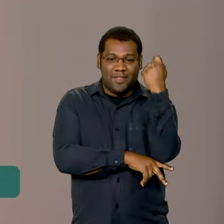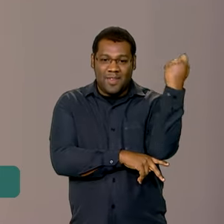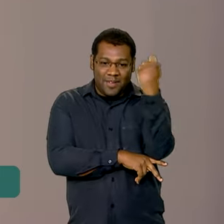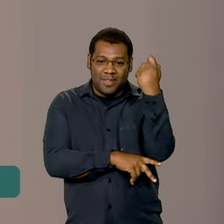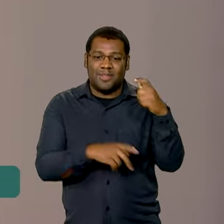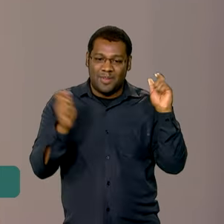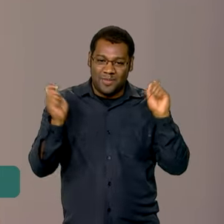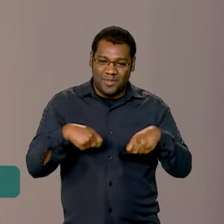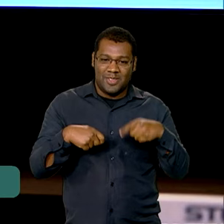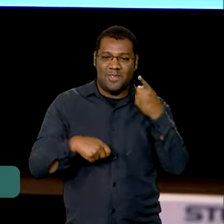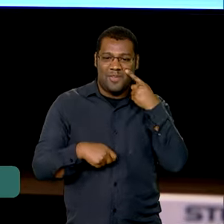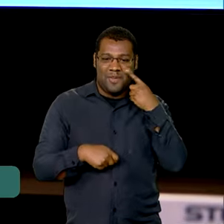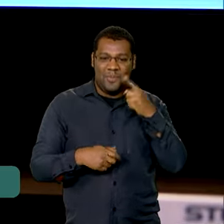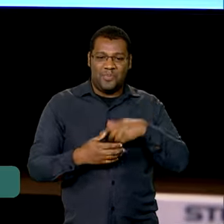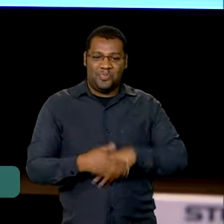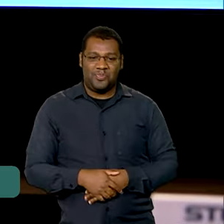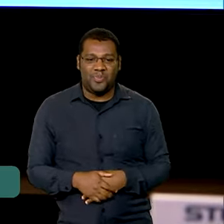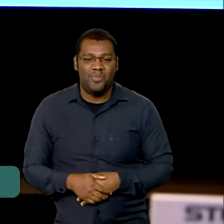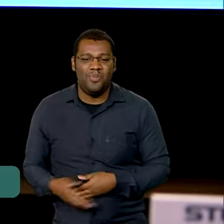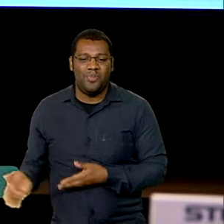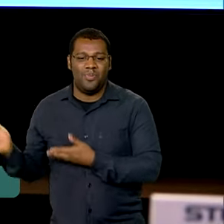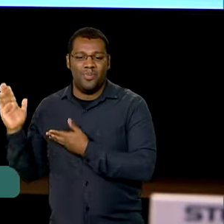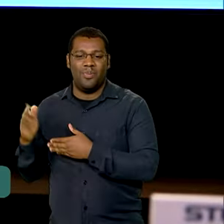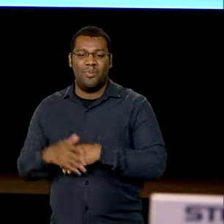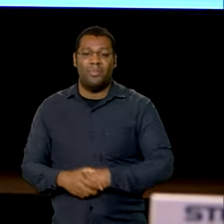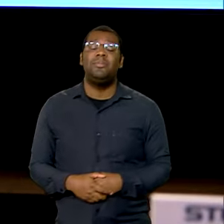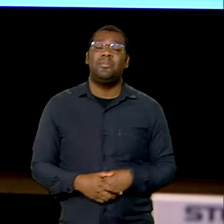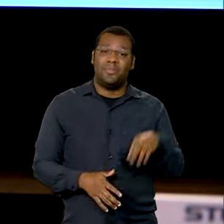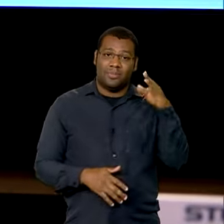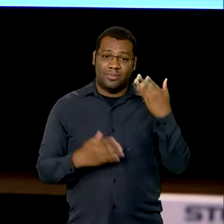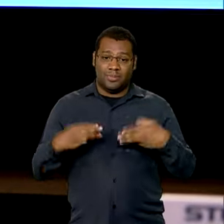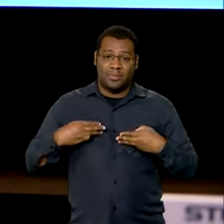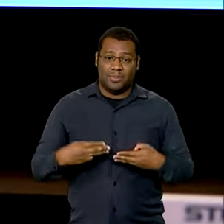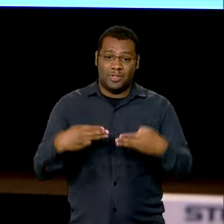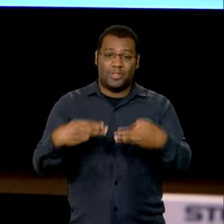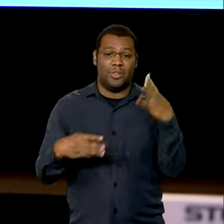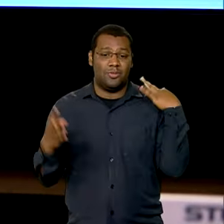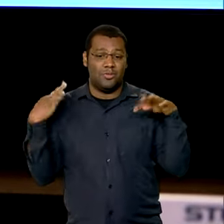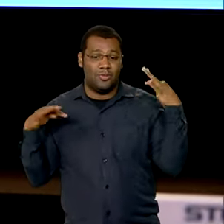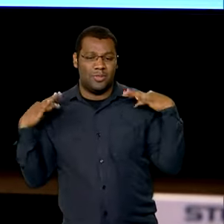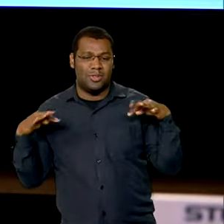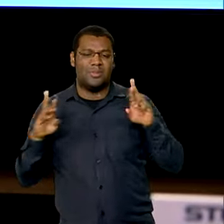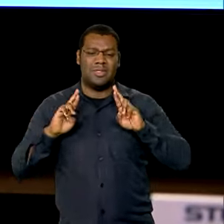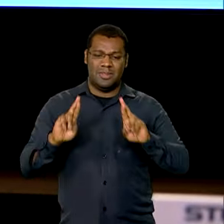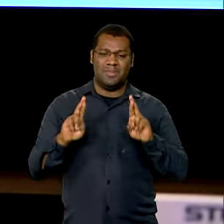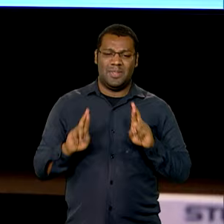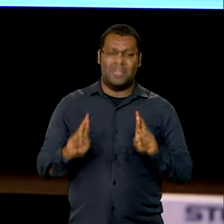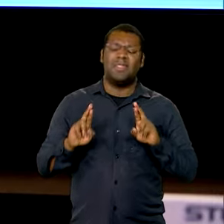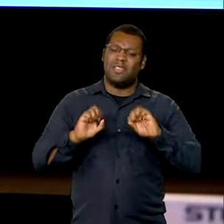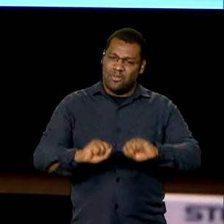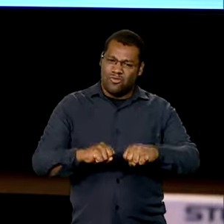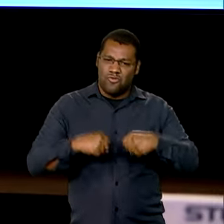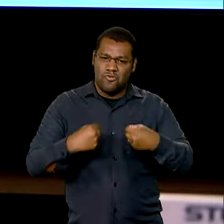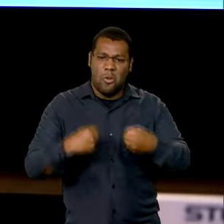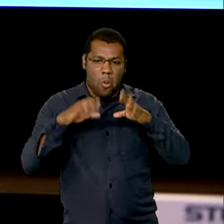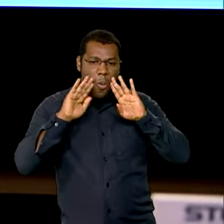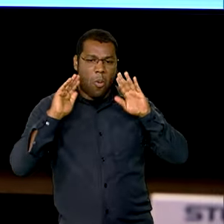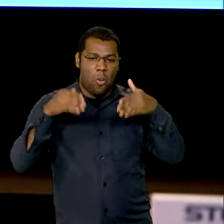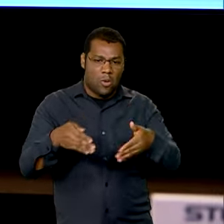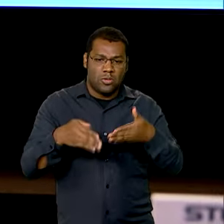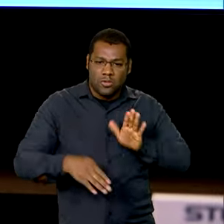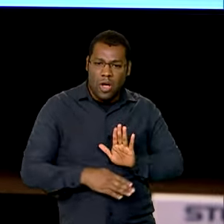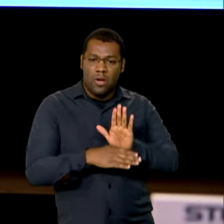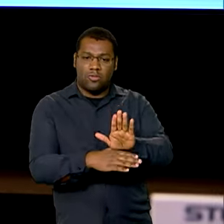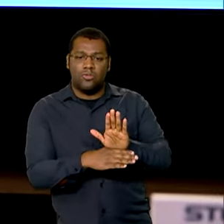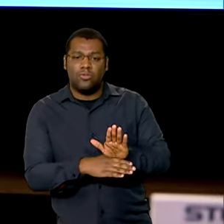oferecer. Vamos ver. Nós, especialmente no turismo, estamos muito esperançosos e dedicados em fazer com que essa